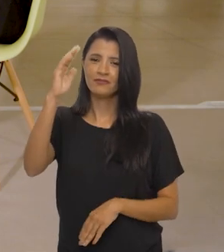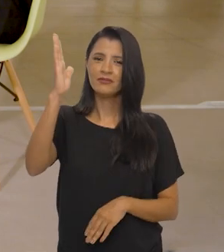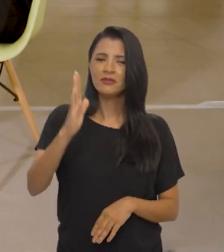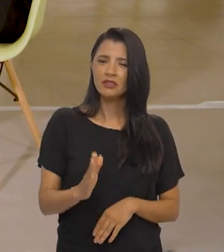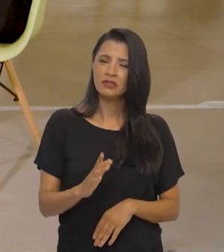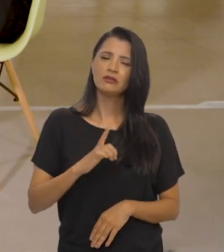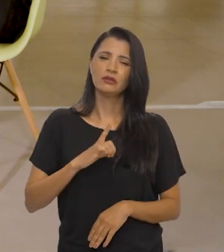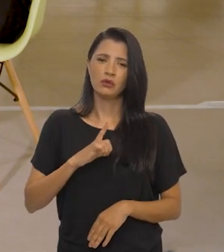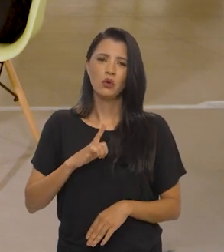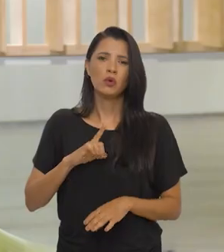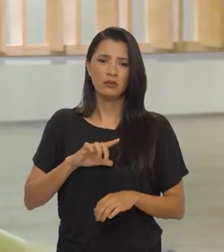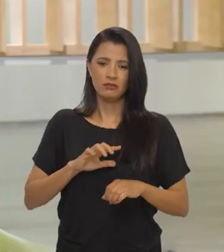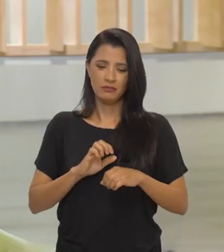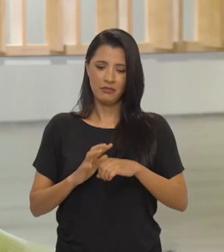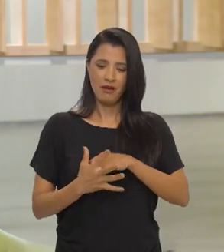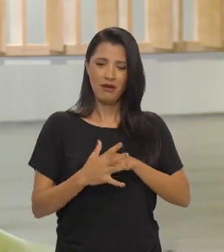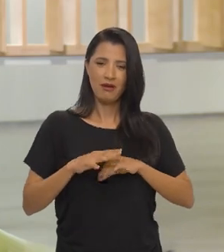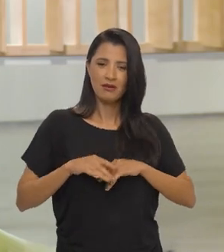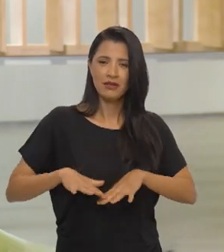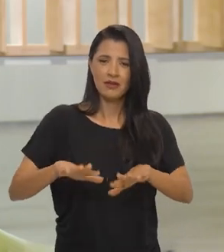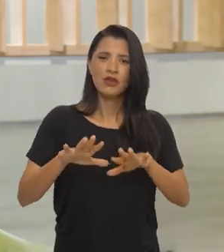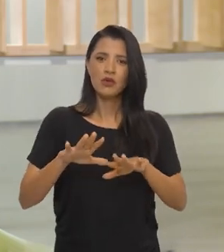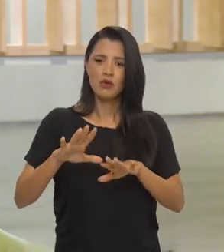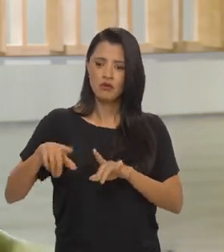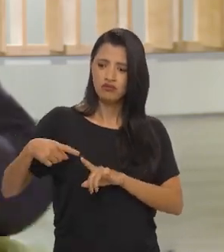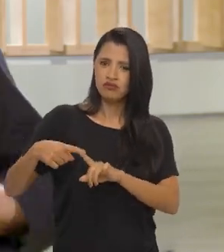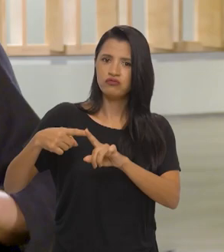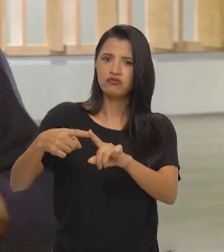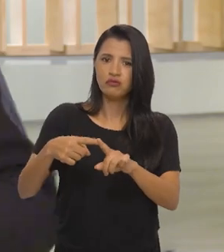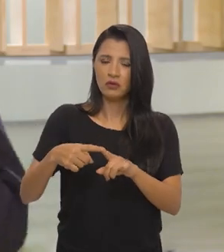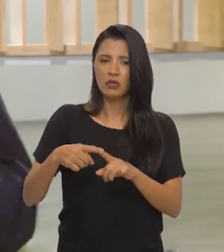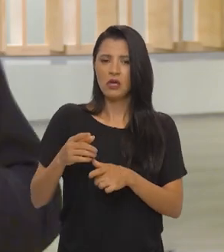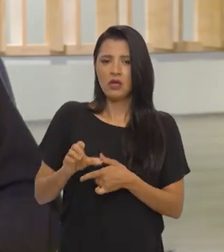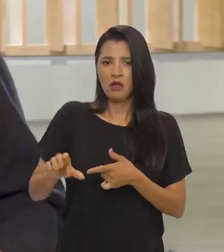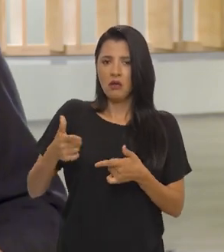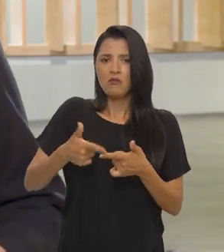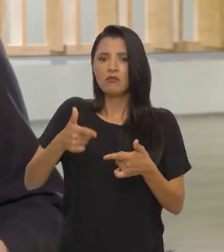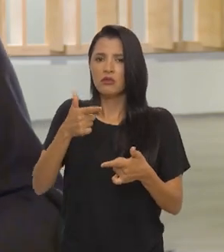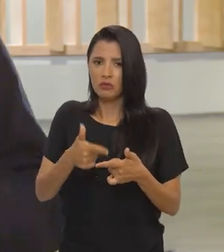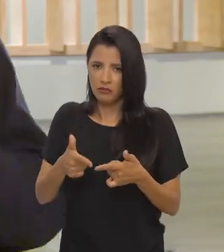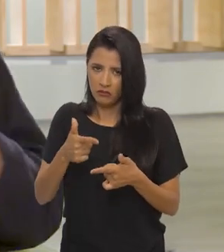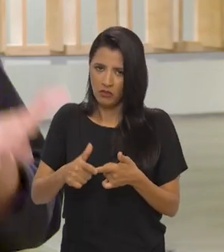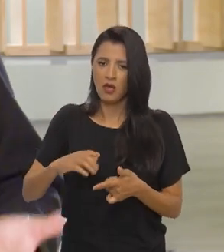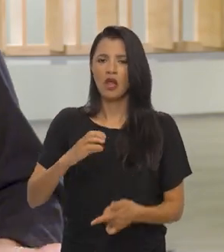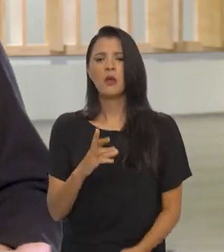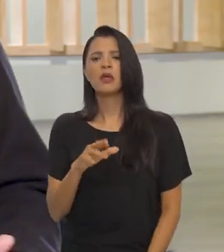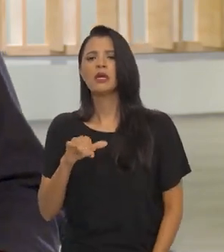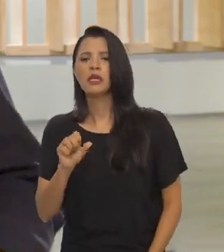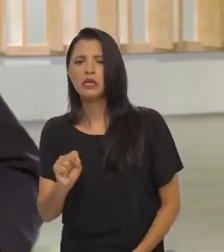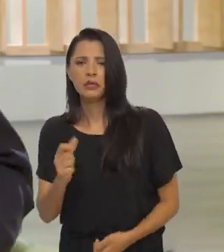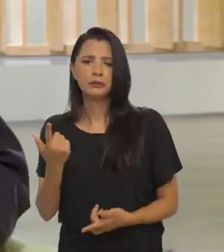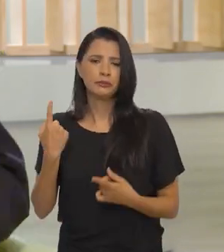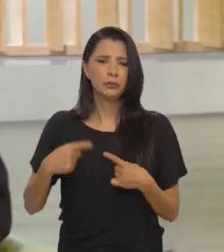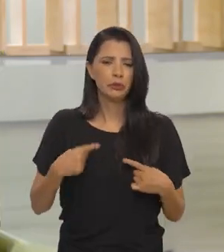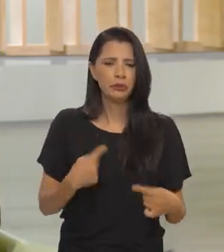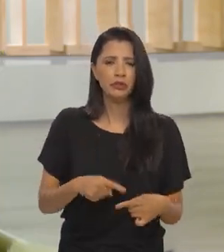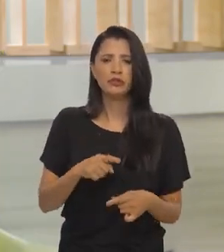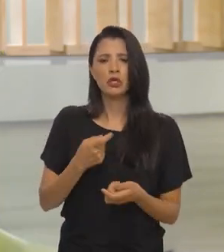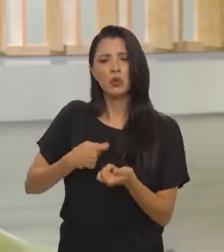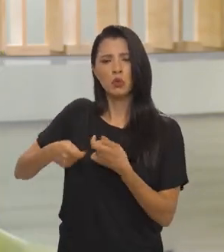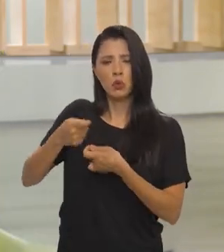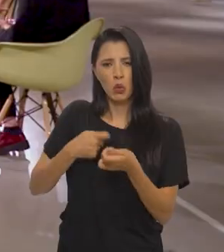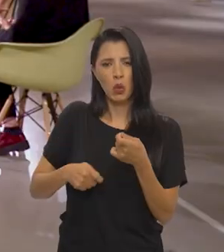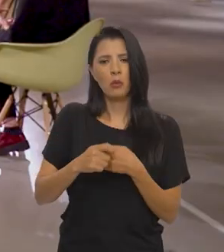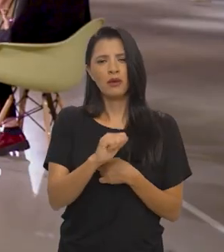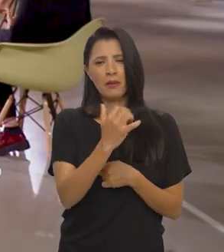no Brasil. Então, a pandemia se somou no Brasil a crises prévias, que a gente pode dizer a crise política, econômica,